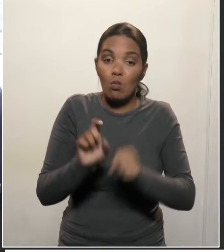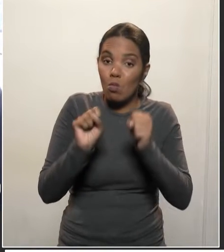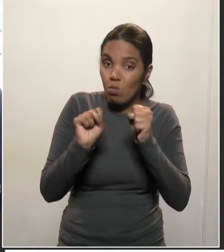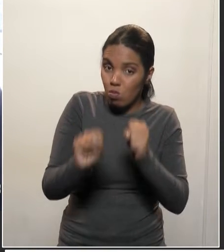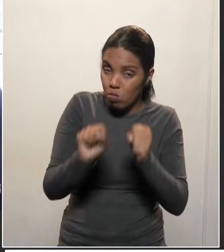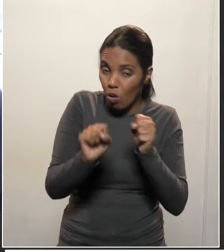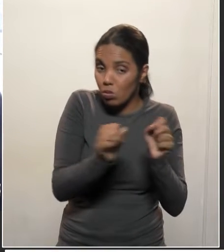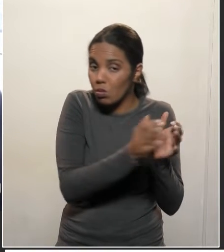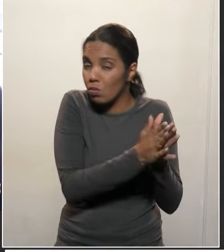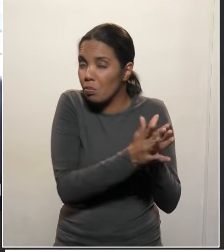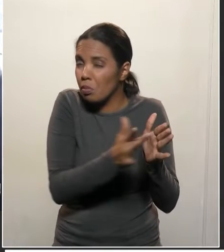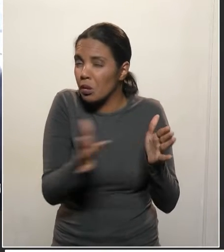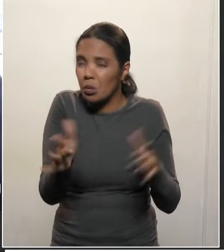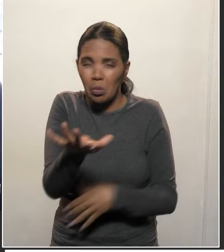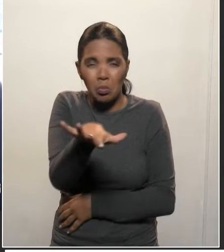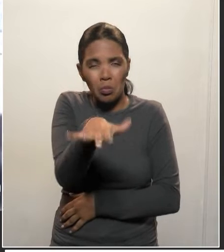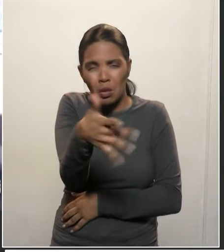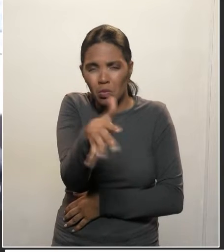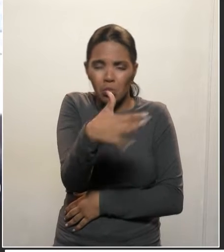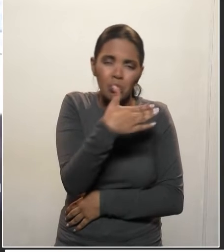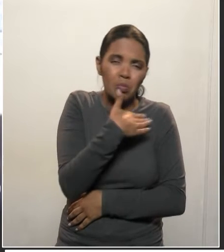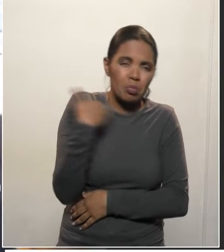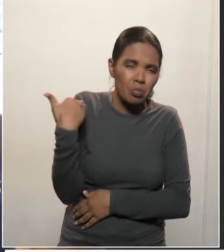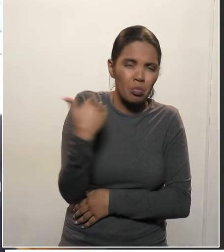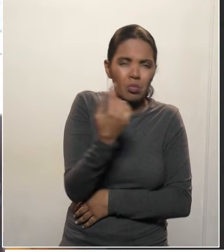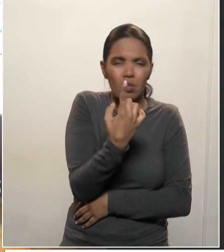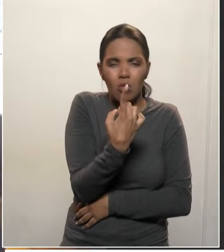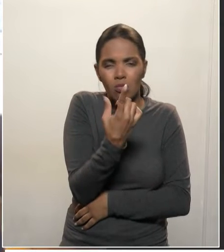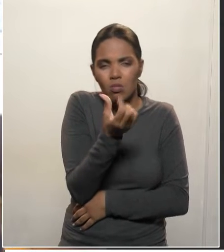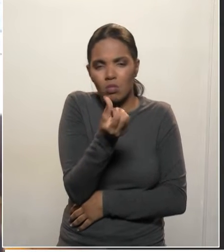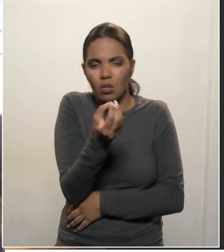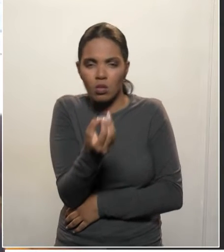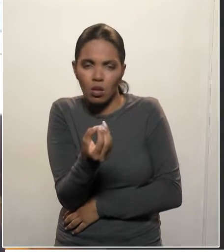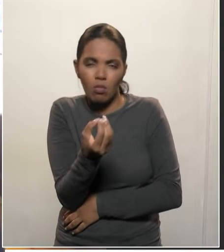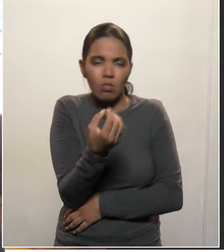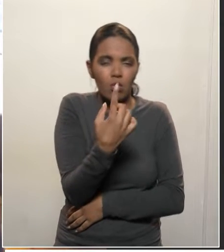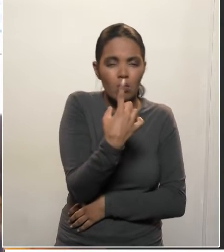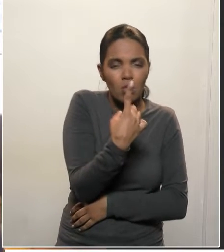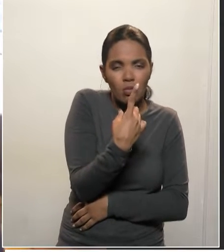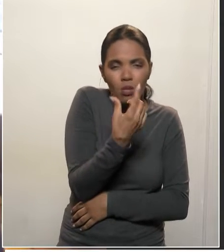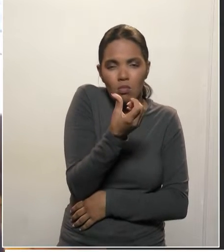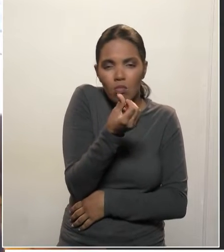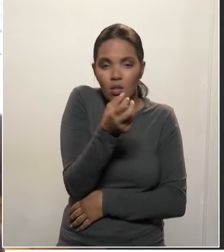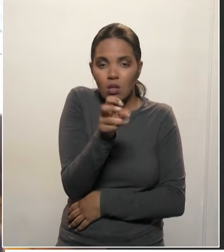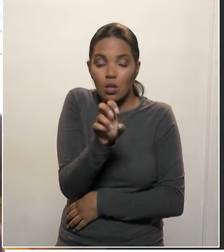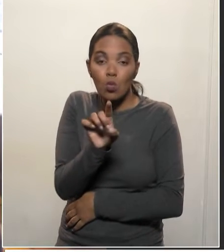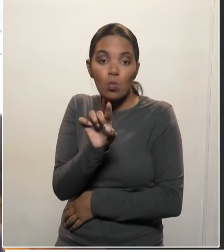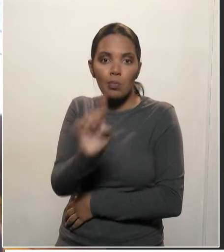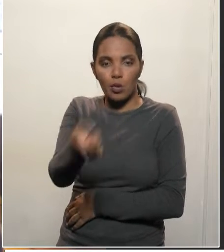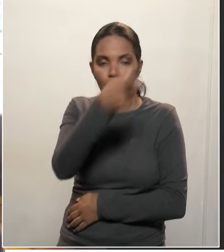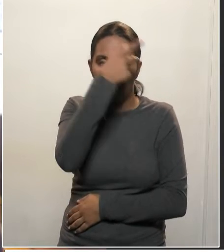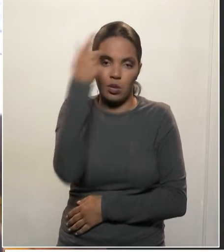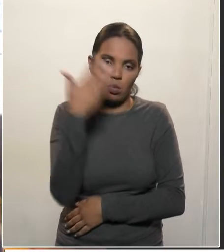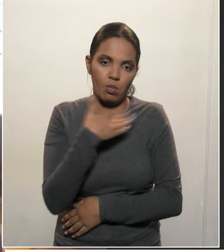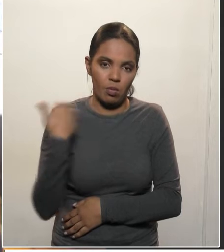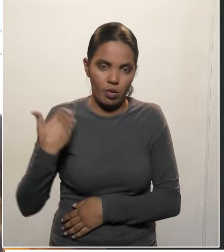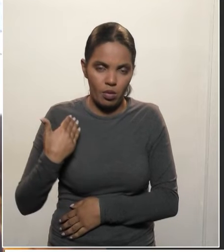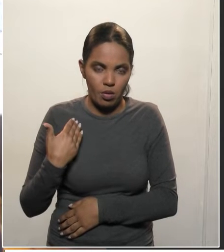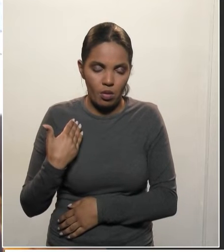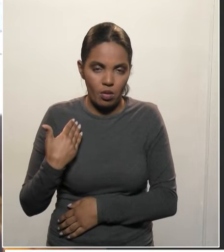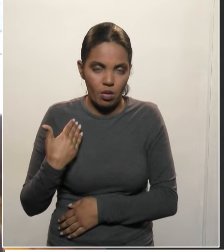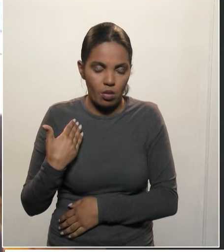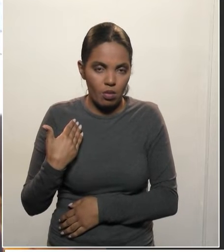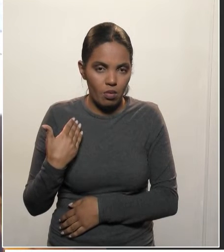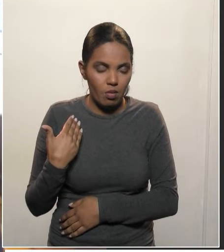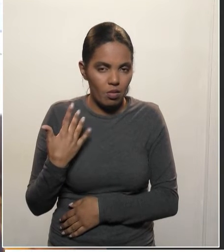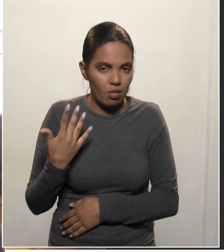nesse período, ter chegado já a 160, 165 mil óbitos. Além